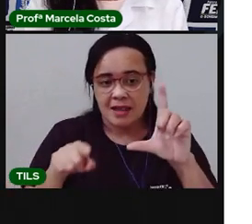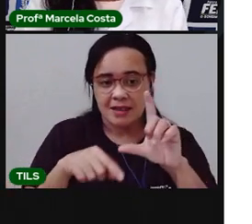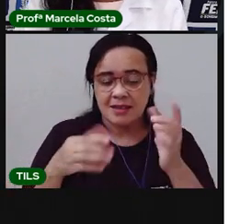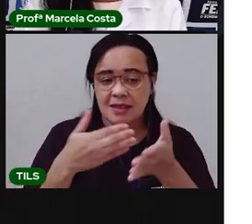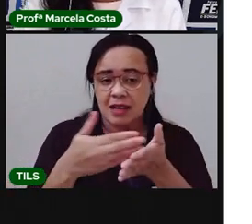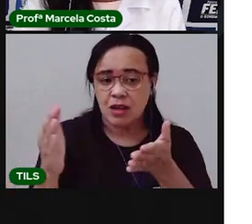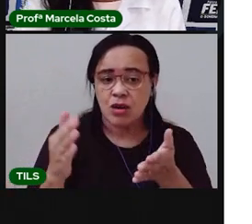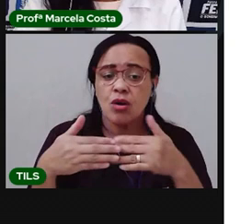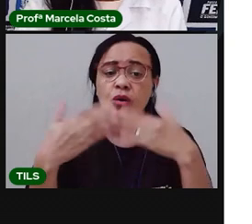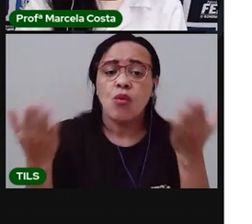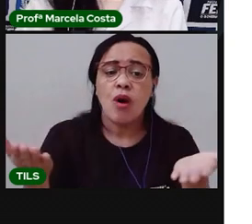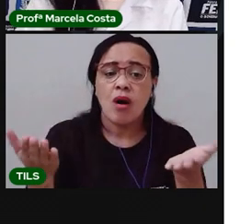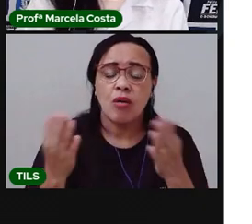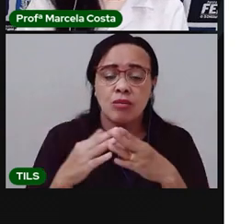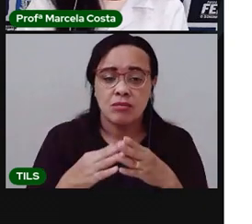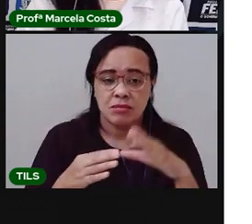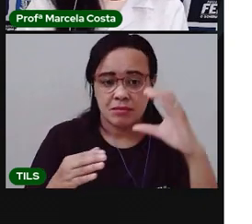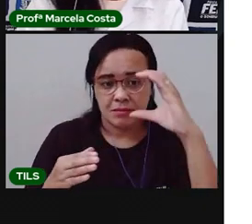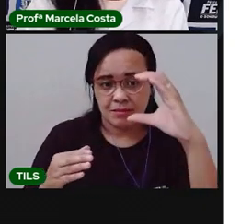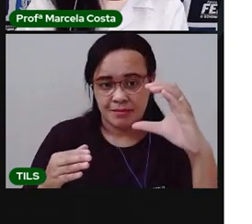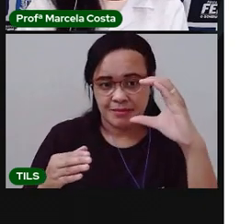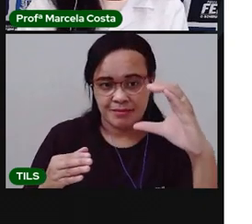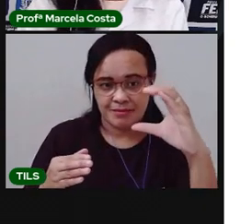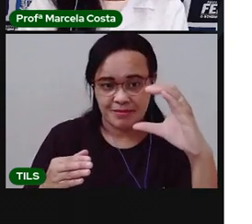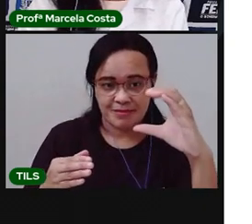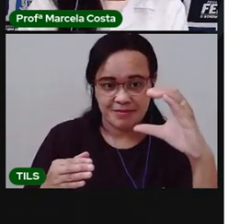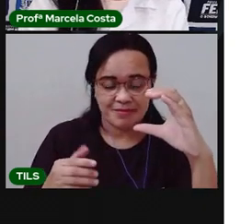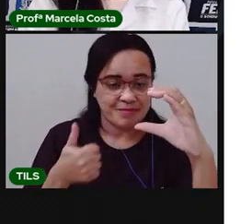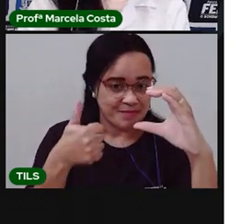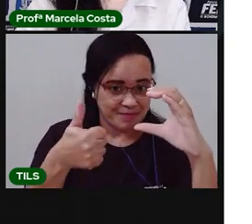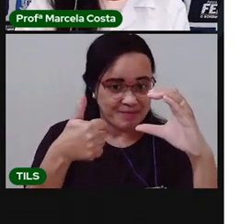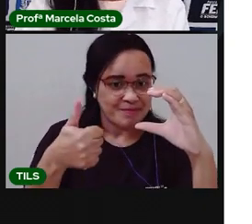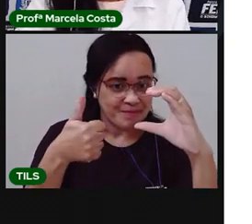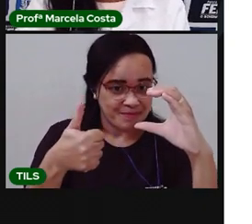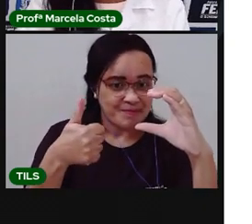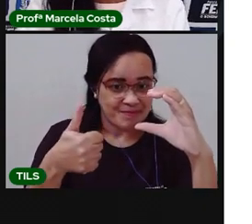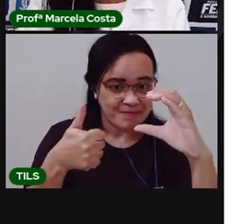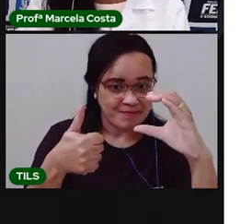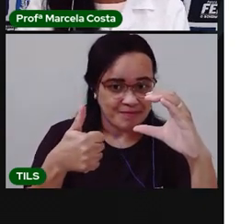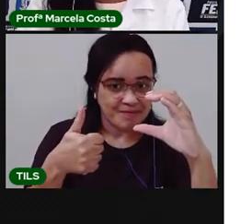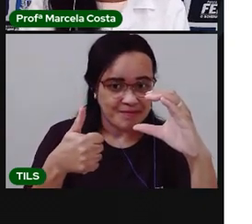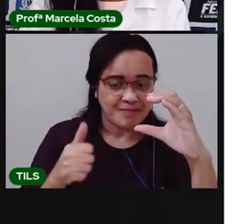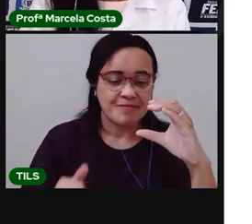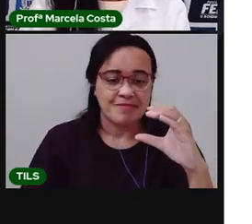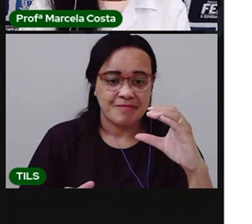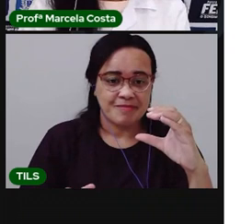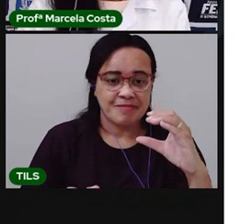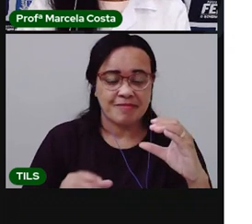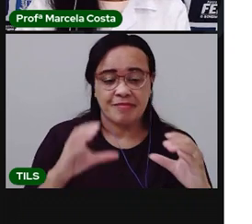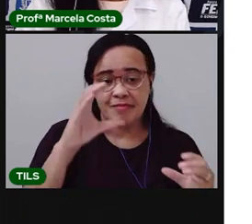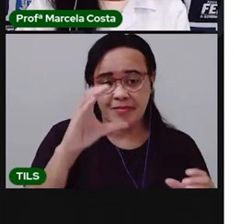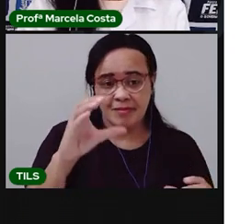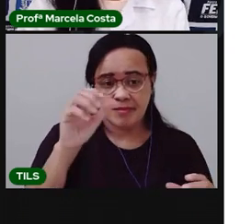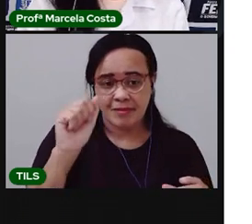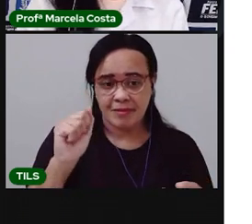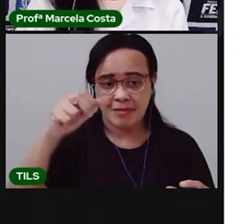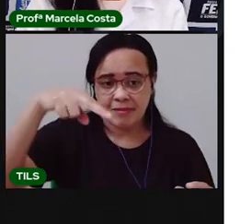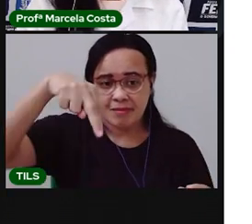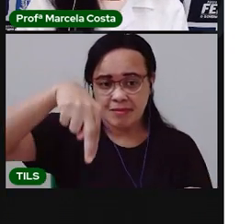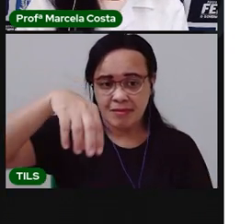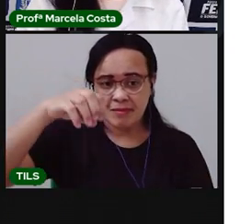Canoa começa com a letra C. Não é isso? E canoa termina com que letra?